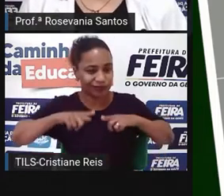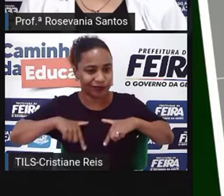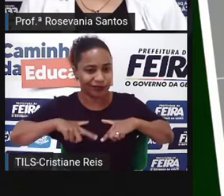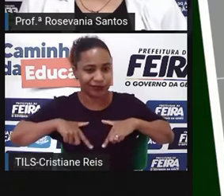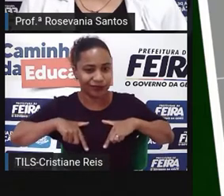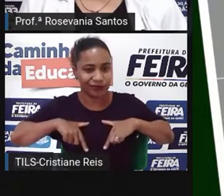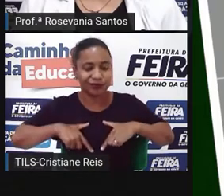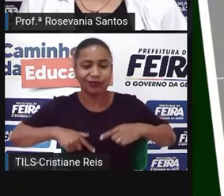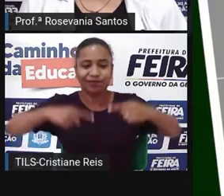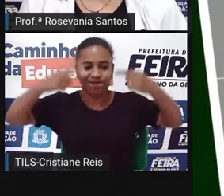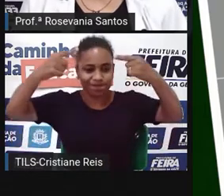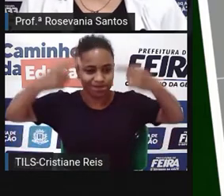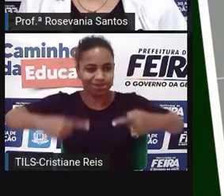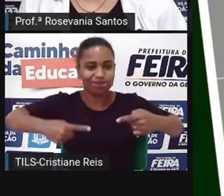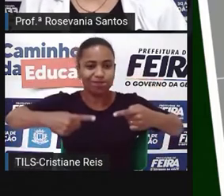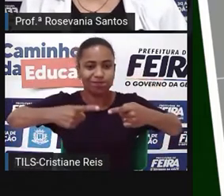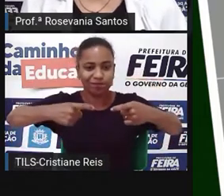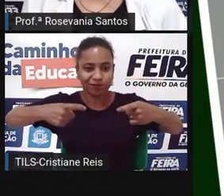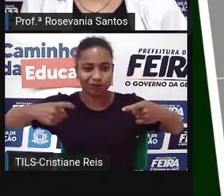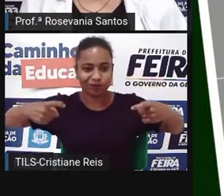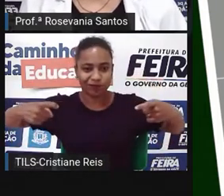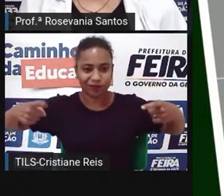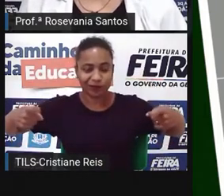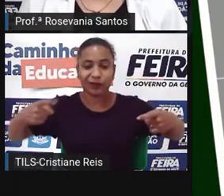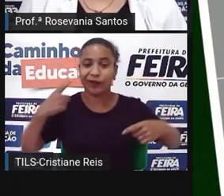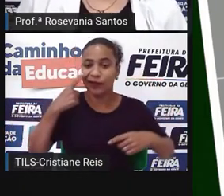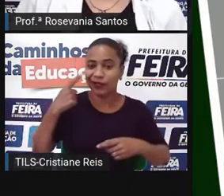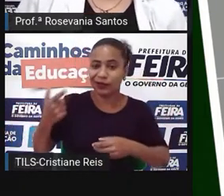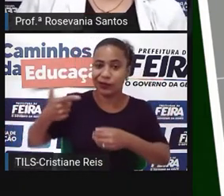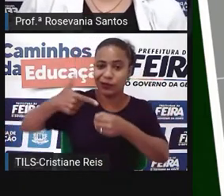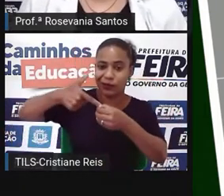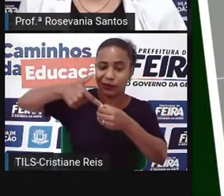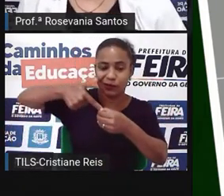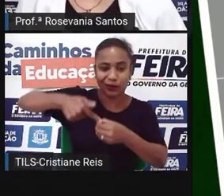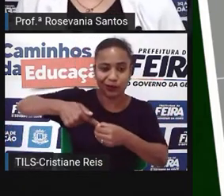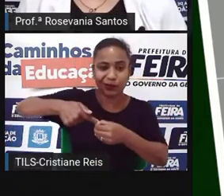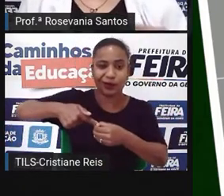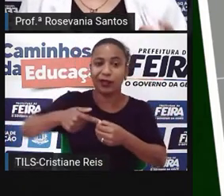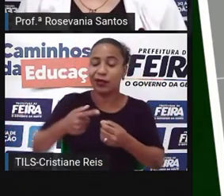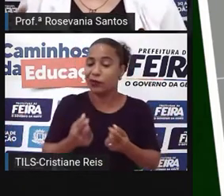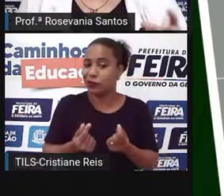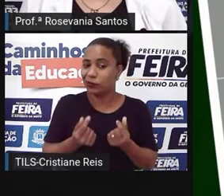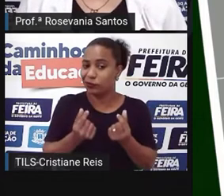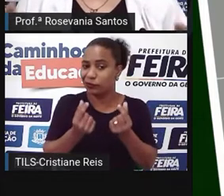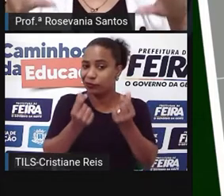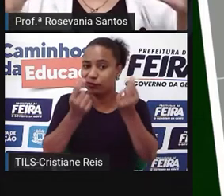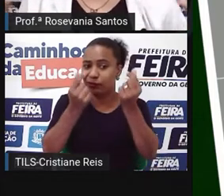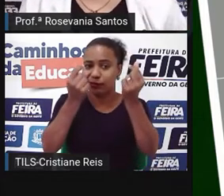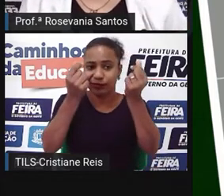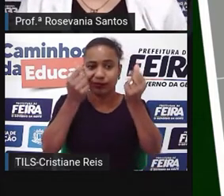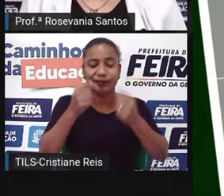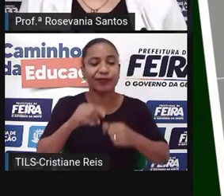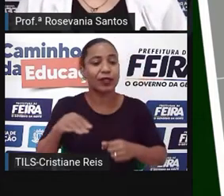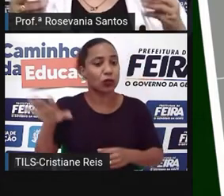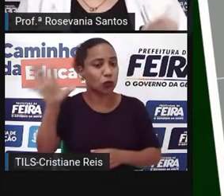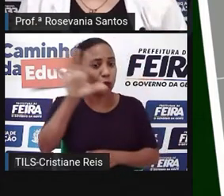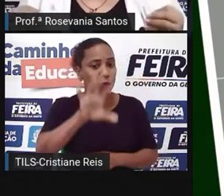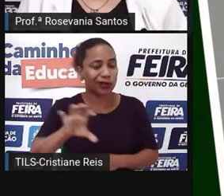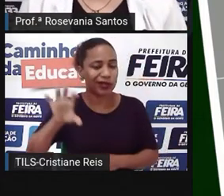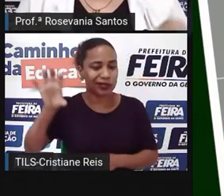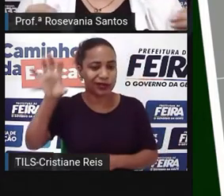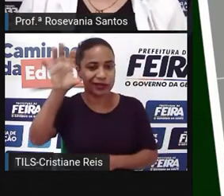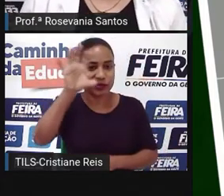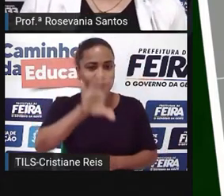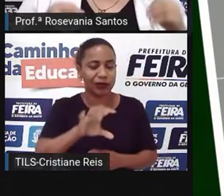ele está aqui montadinho no Moro Negro, né? Que é o petróleo, os petrodólares. E aí que você sabe, nessa região, a